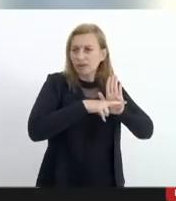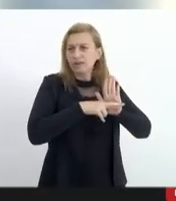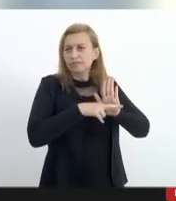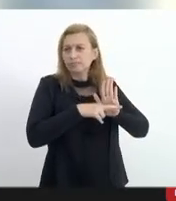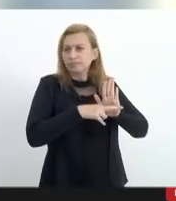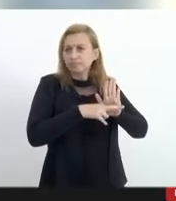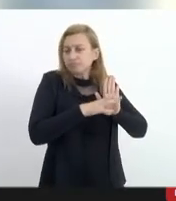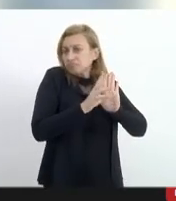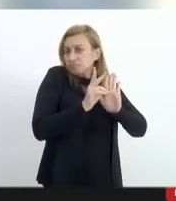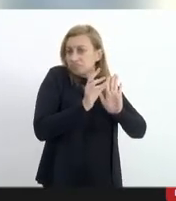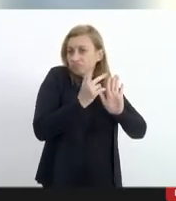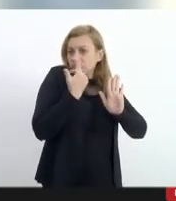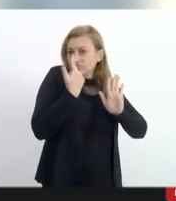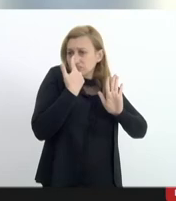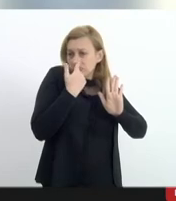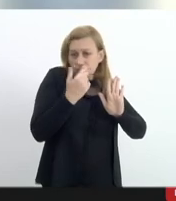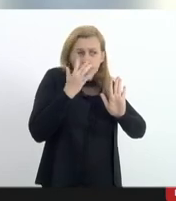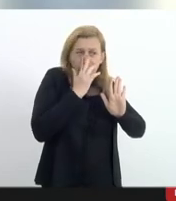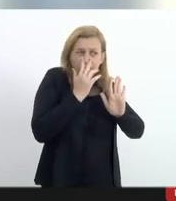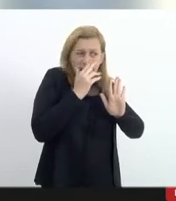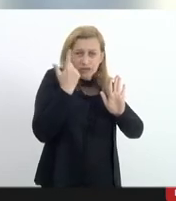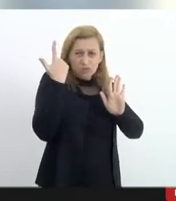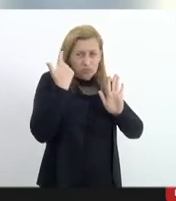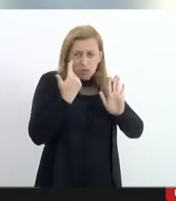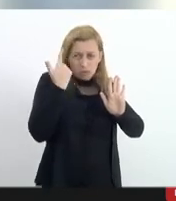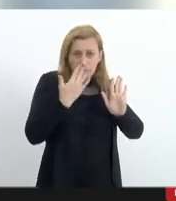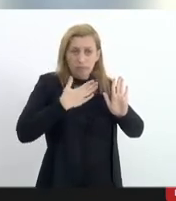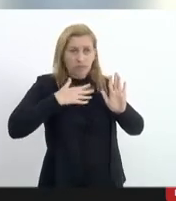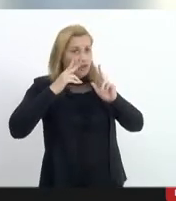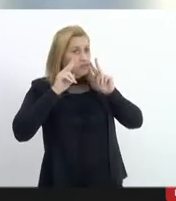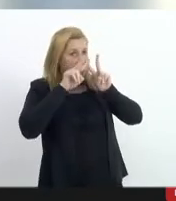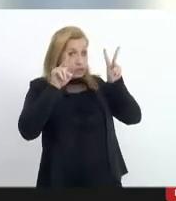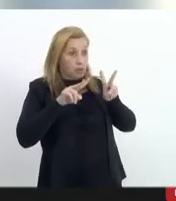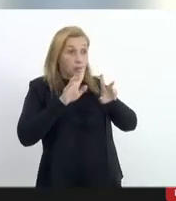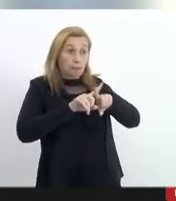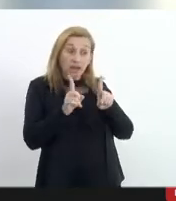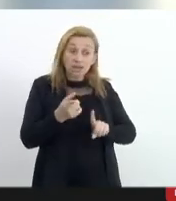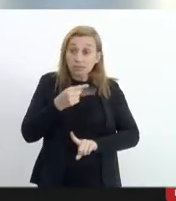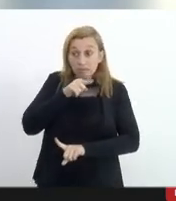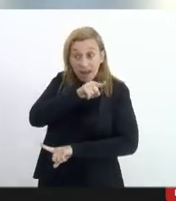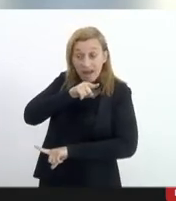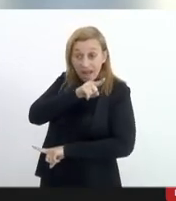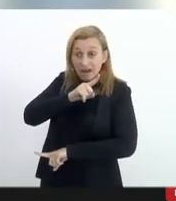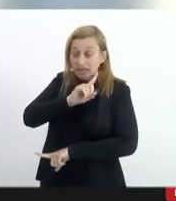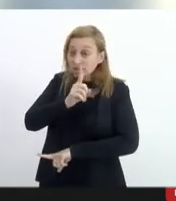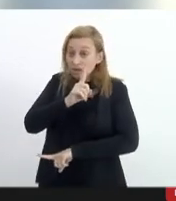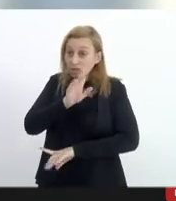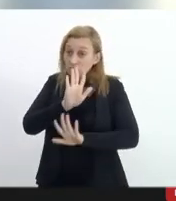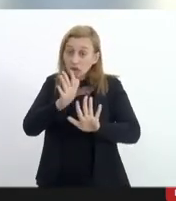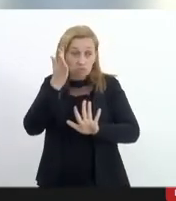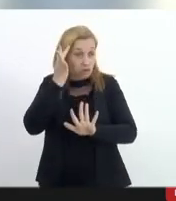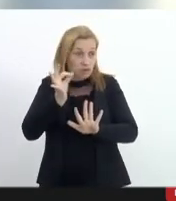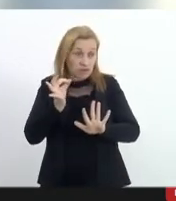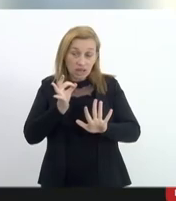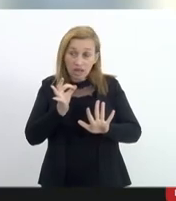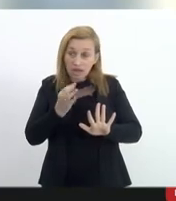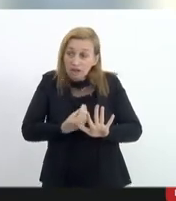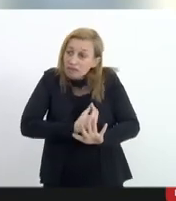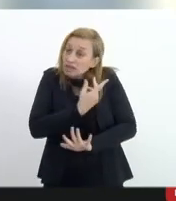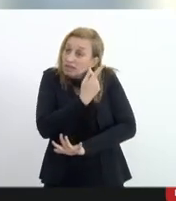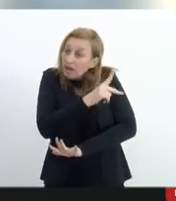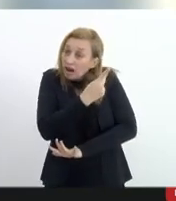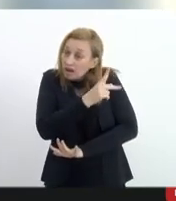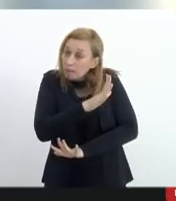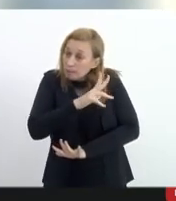aparentemente tranquila pelo menos para a minha visão talvez para ela não fosse mas eu também não sei os aspectos pessoais da